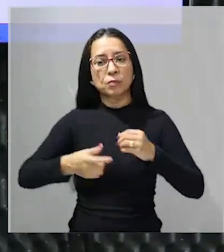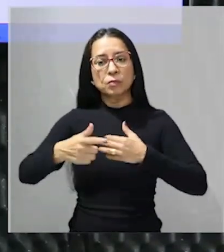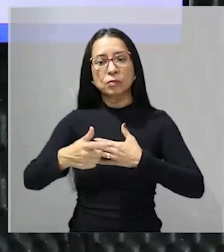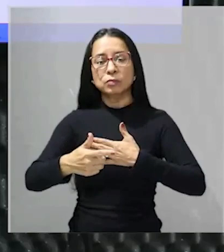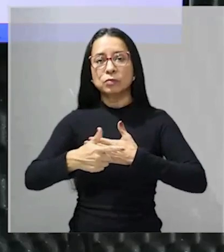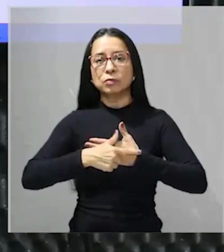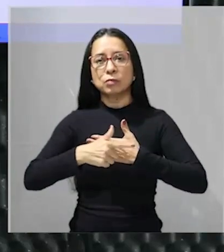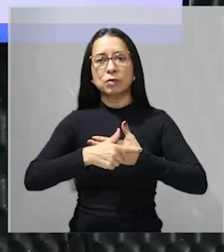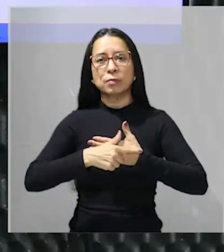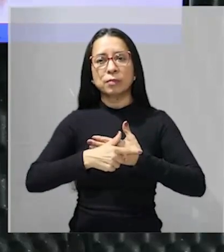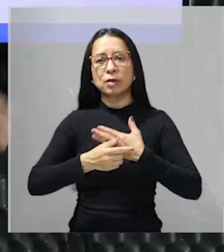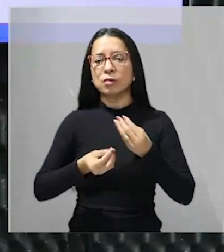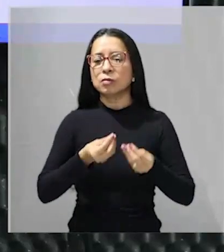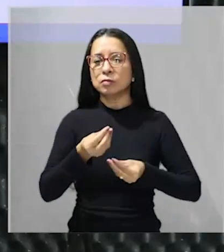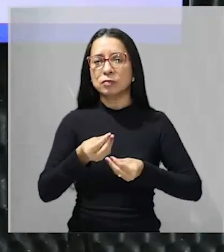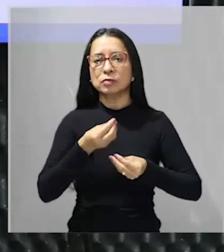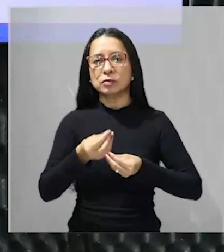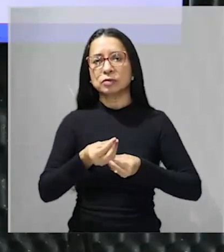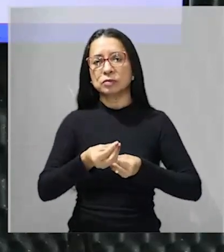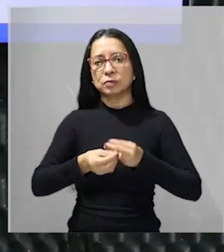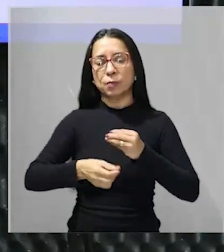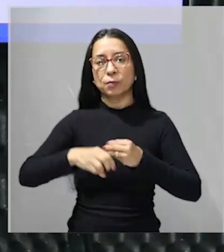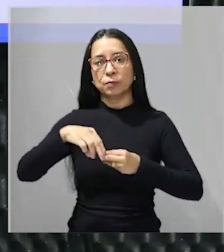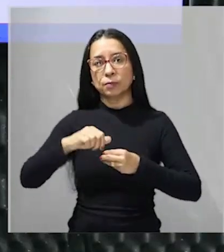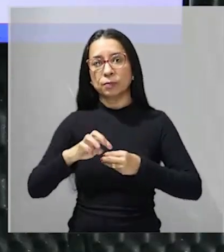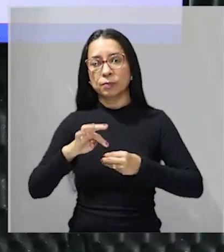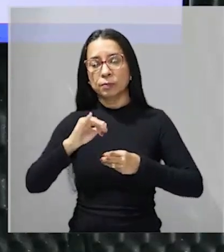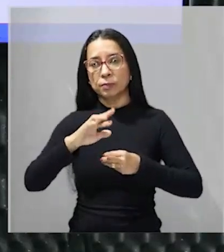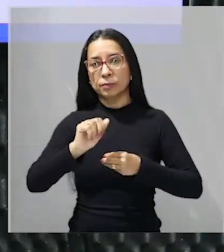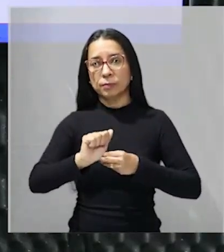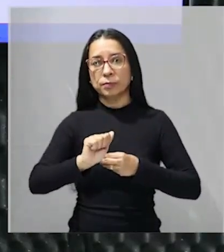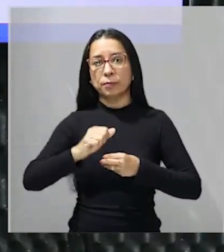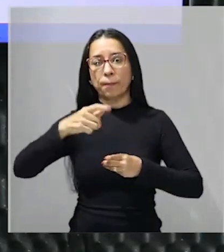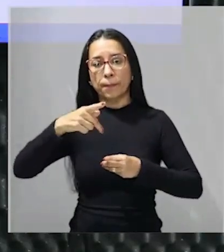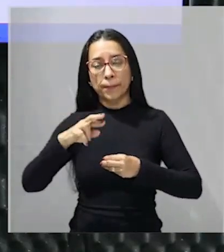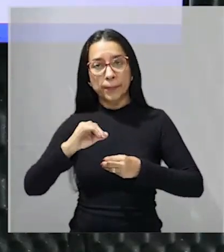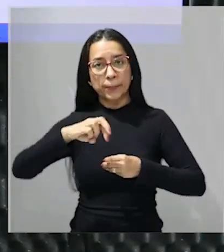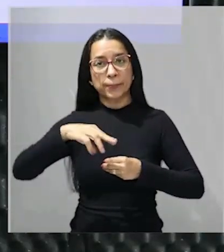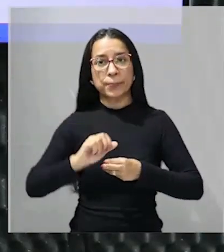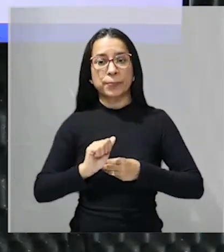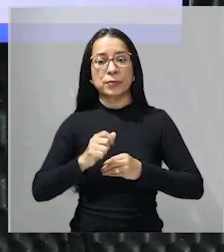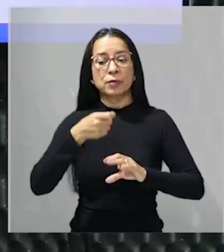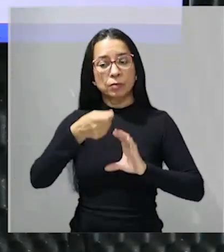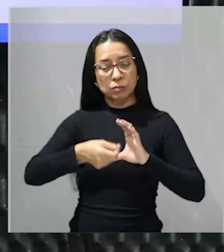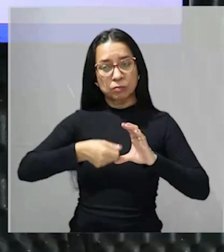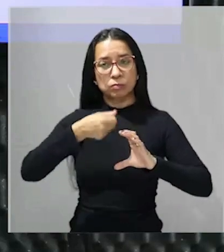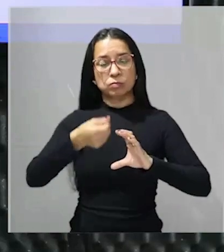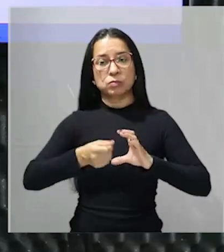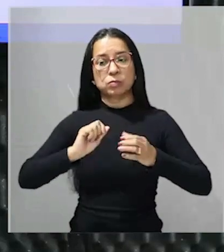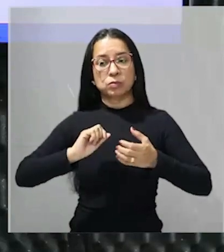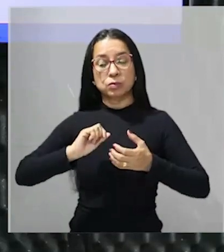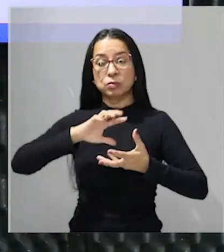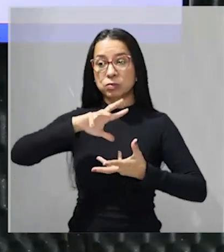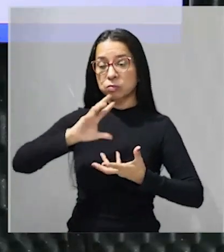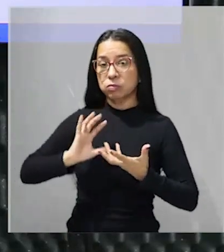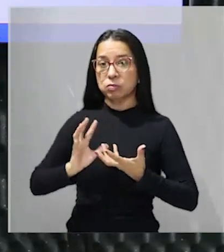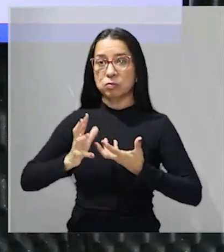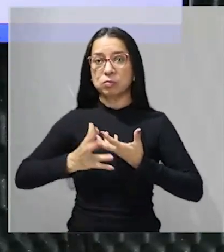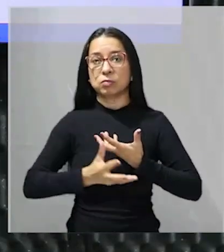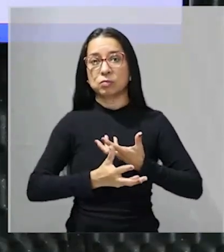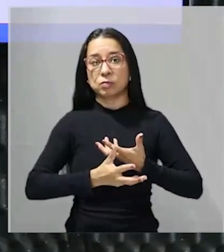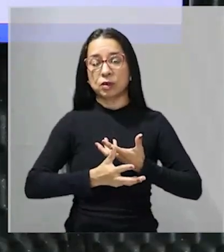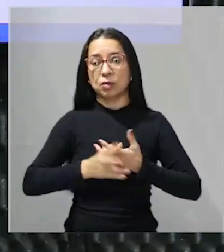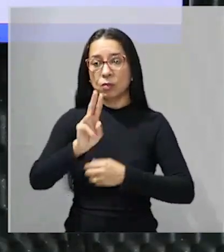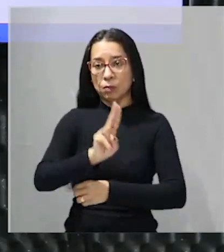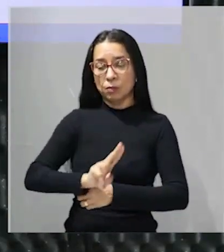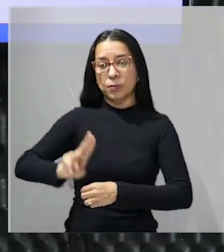de fornecedores de matéria-prima para o capitalismo ocidental consumidores de produtos industrializados